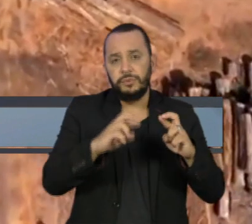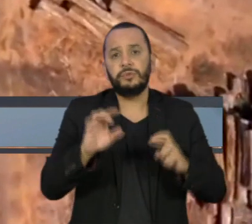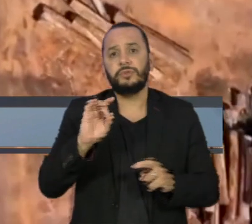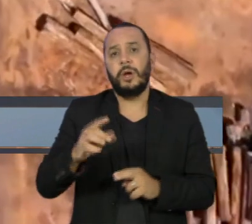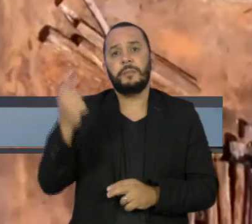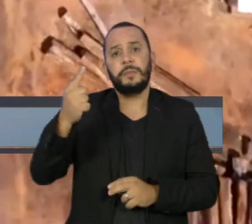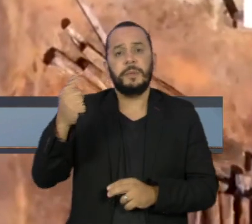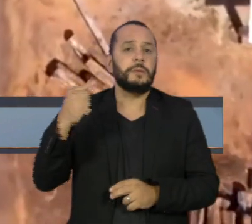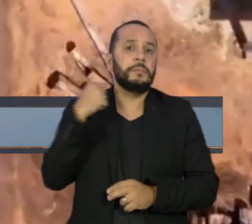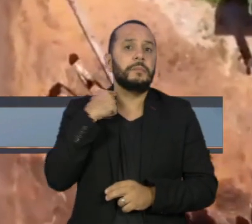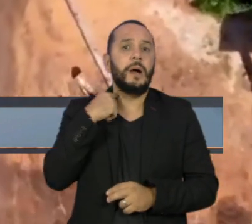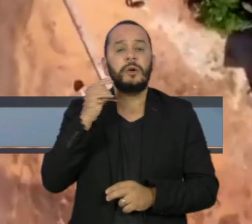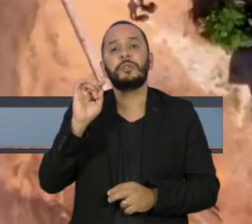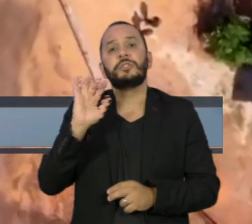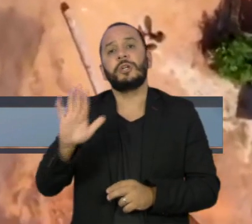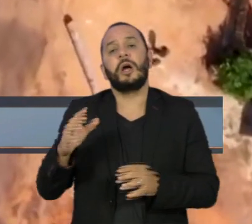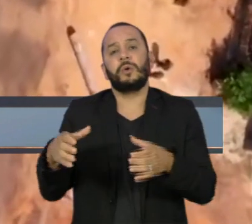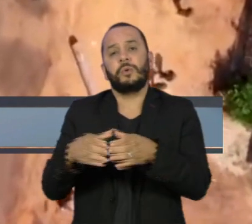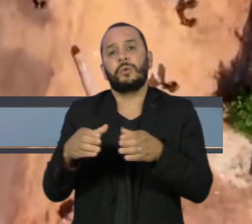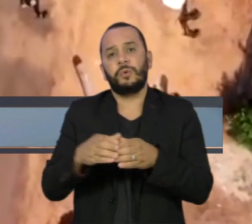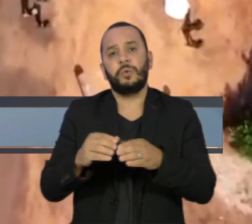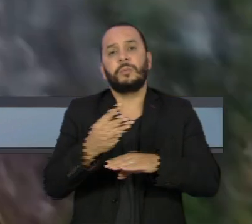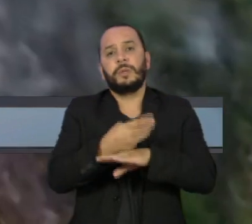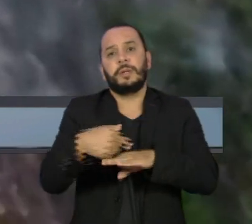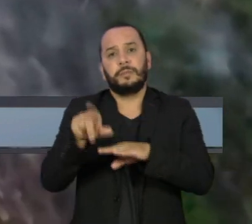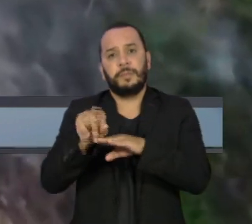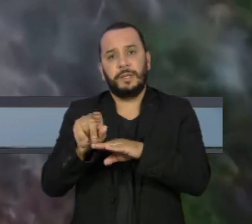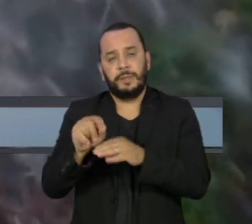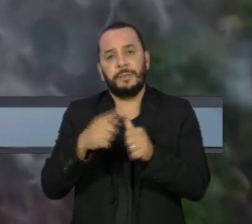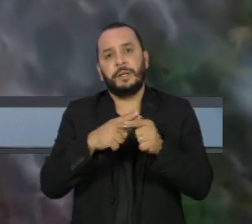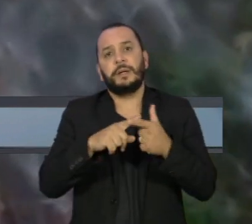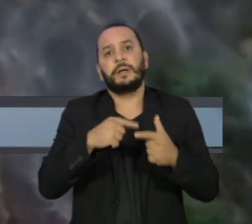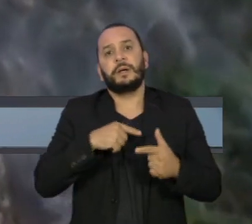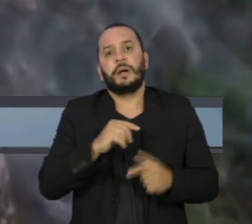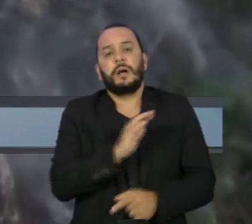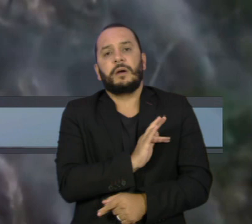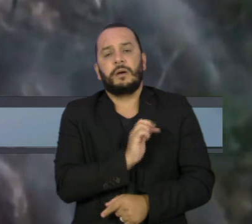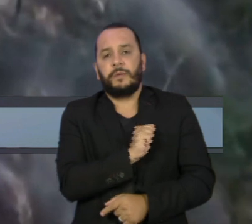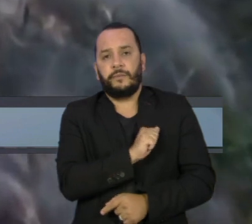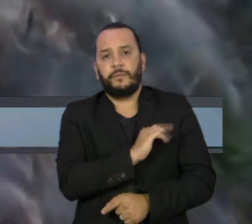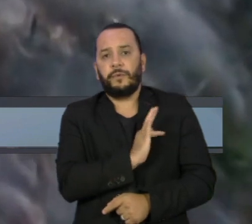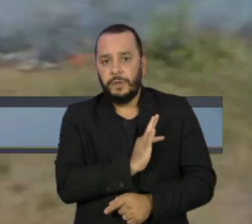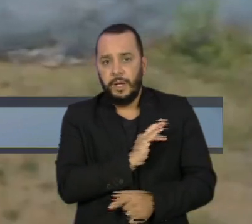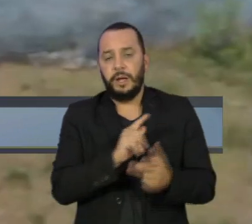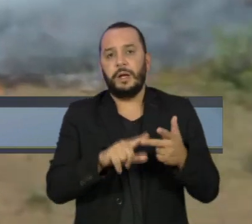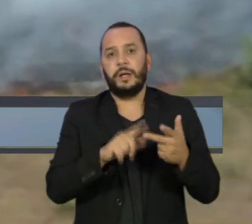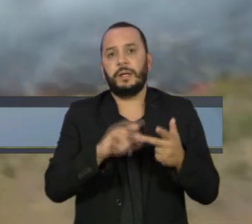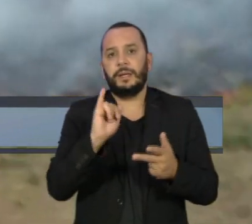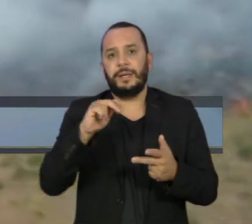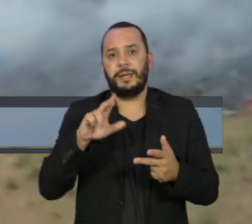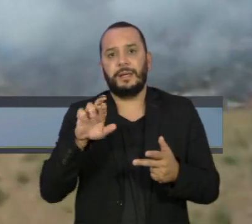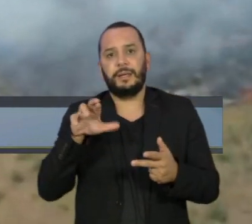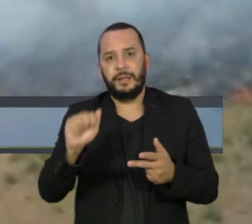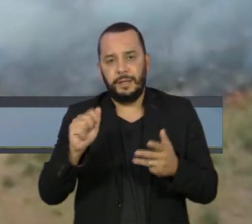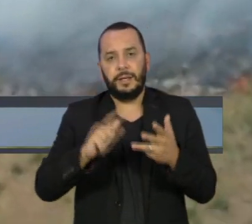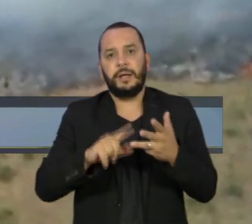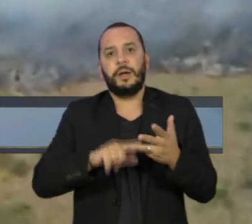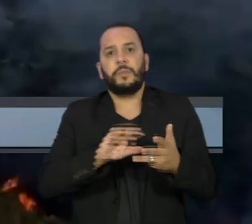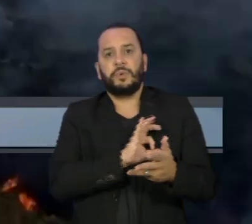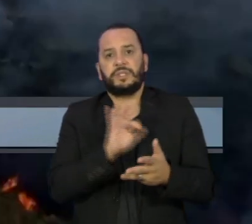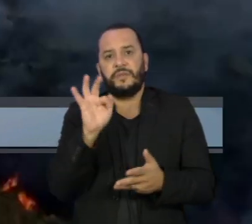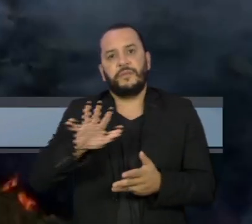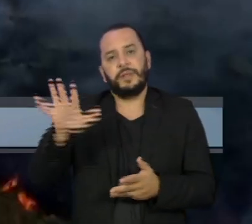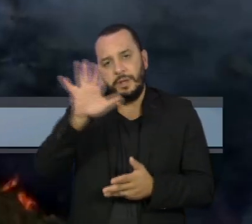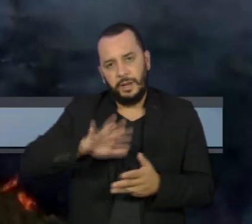com os efetivos próprios de IBAMA, ICMBio, FUNAI, INCRA, além das polícias federal e rodoviária federal.